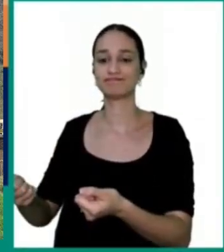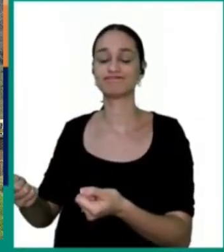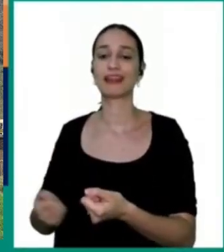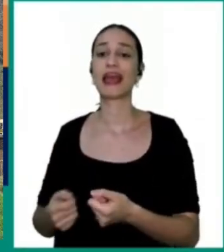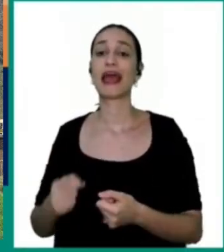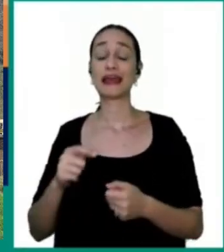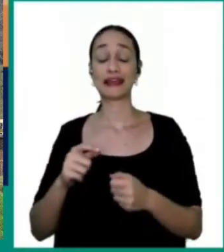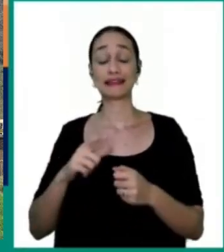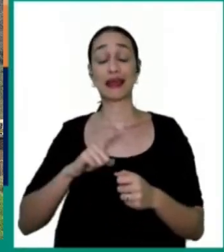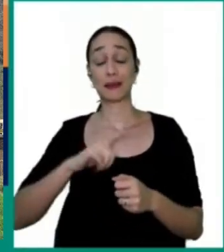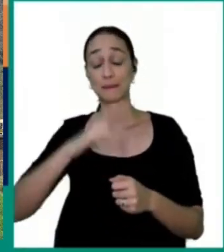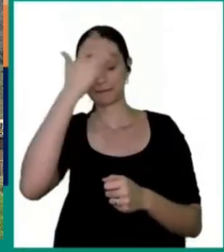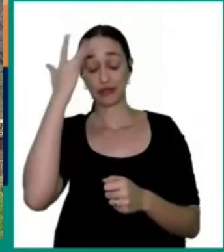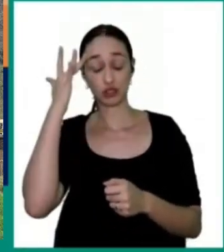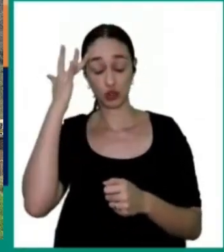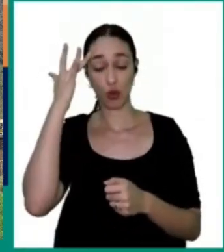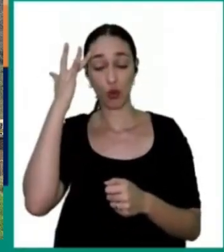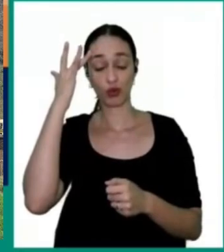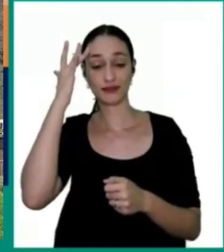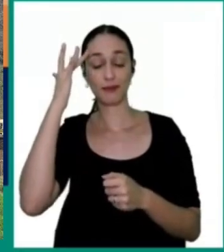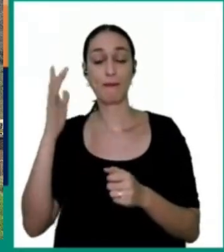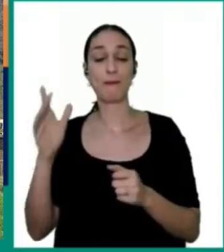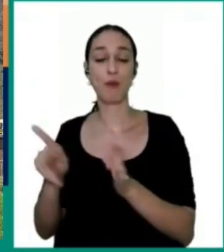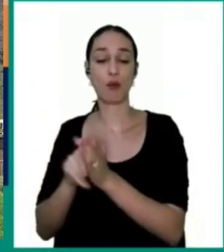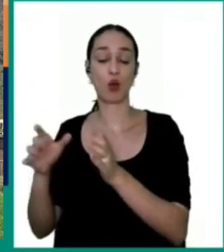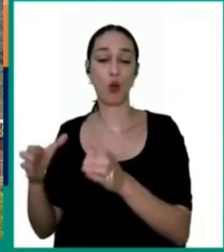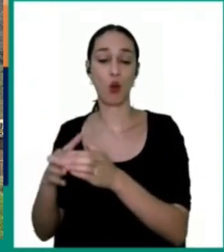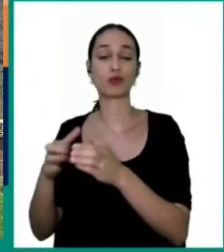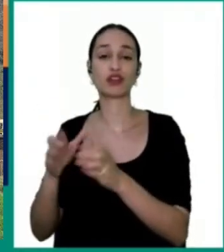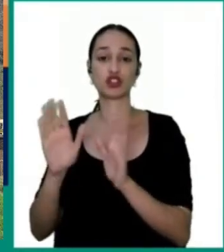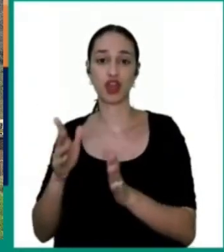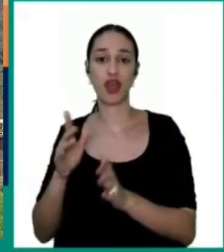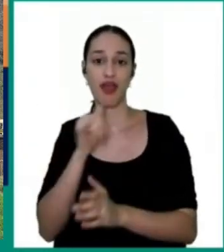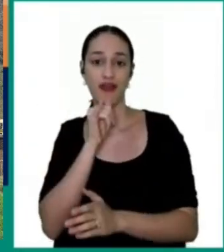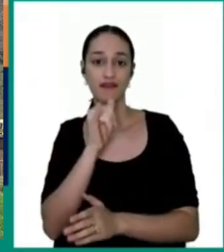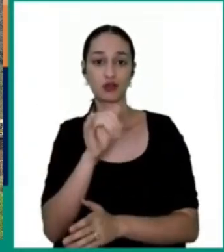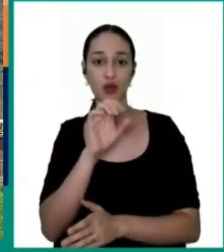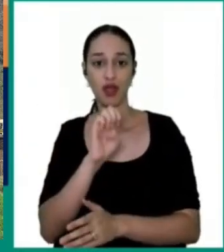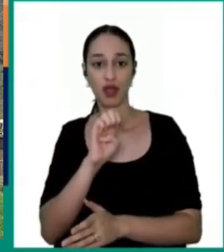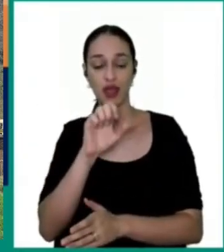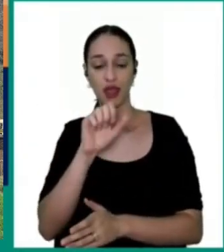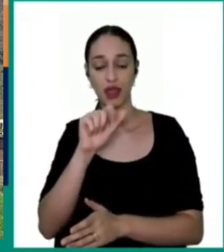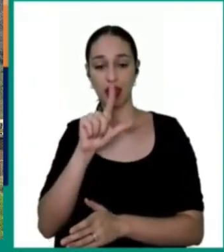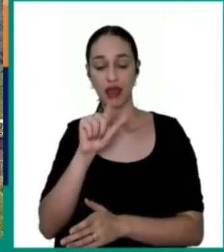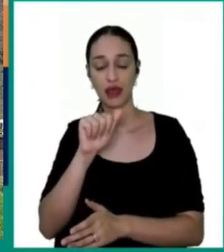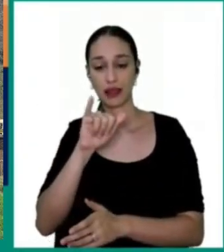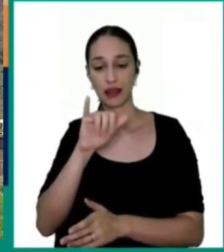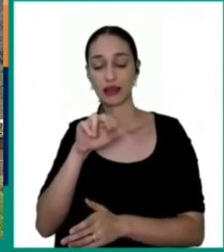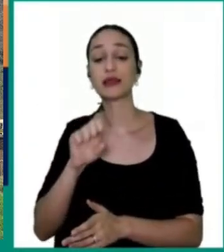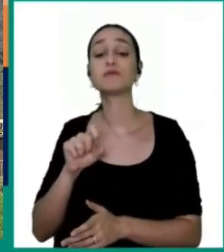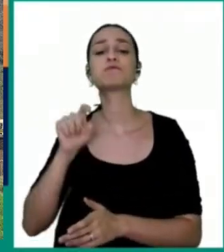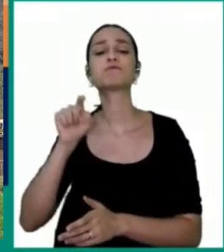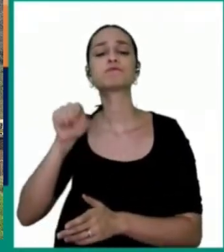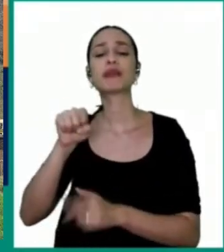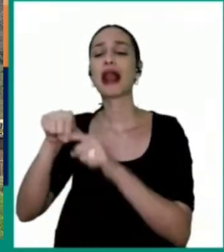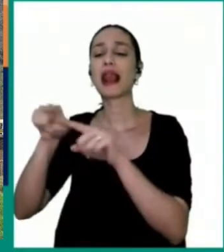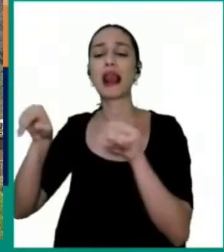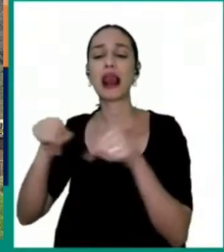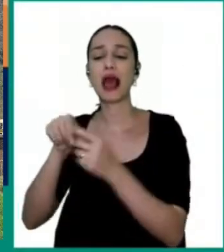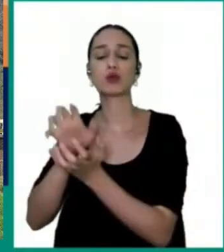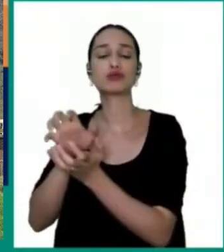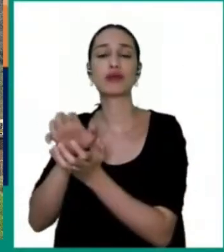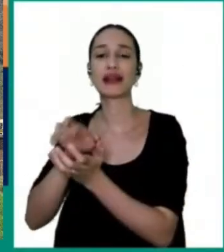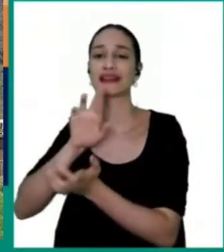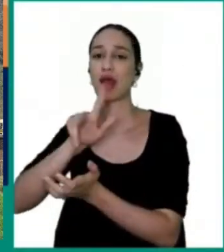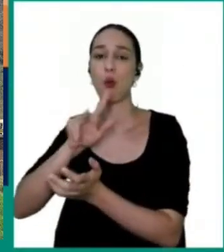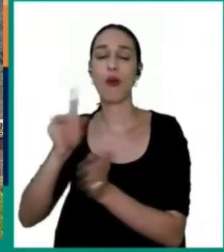à Elaine, nossa RC. Aquela área não é uma área diretamente vale, né, propriedade vale, e sim, propriedade de Samarco,